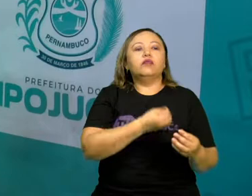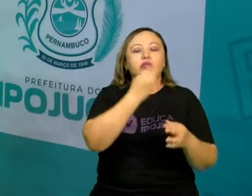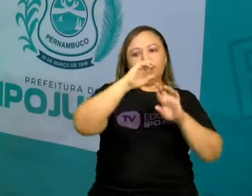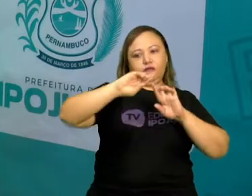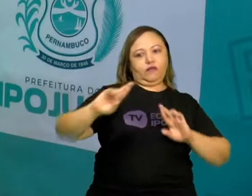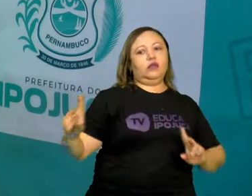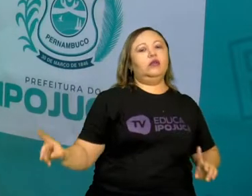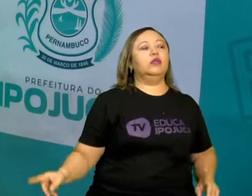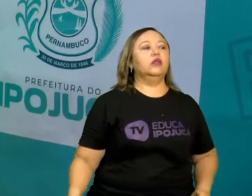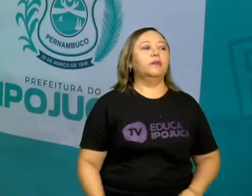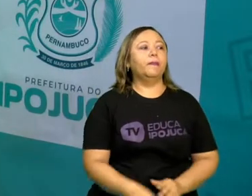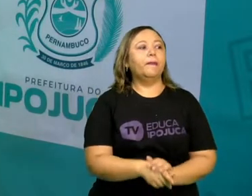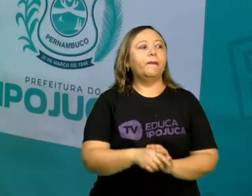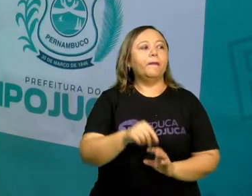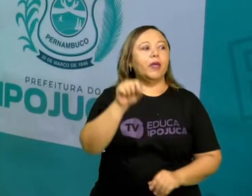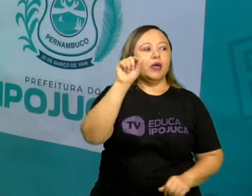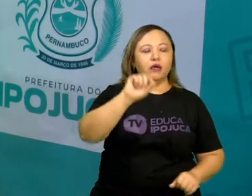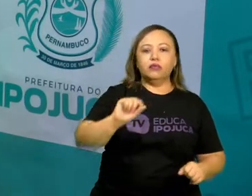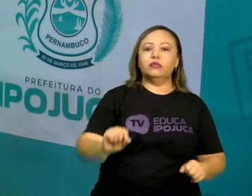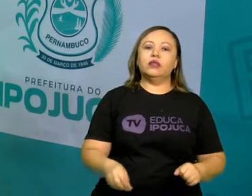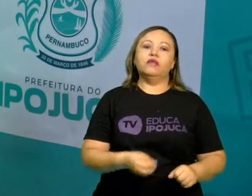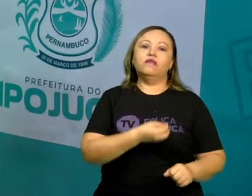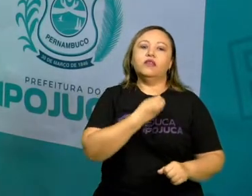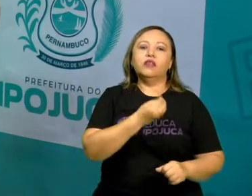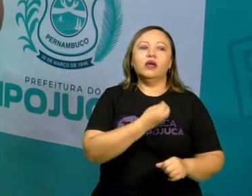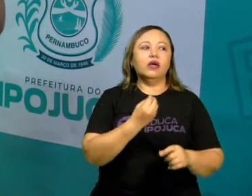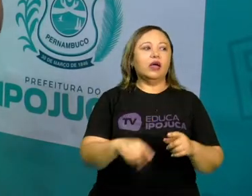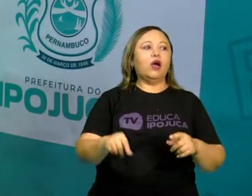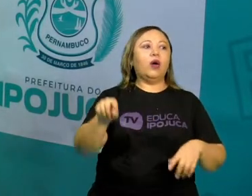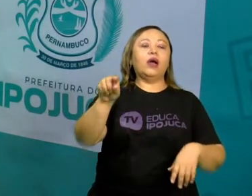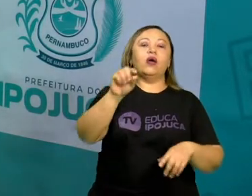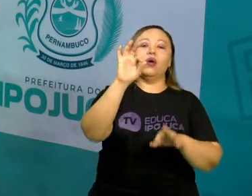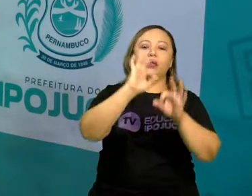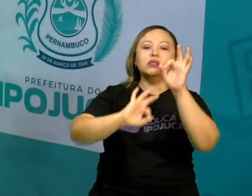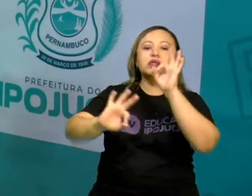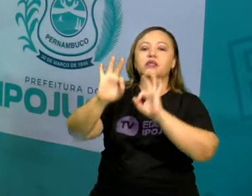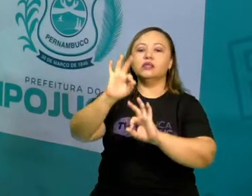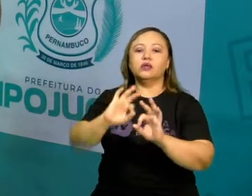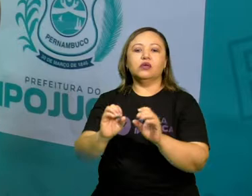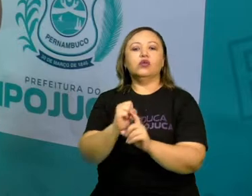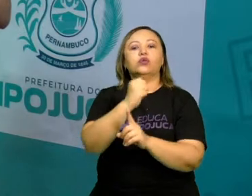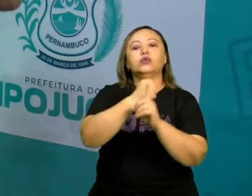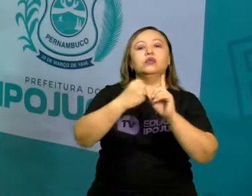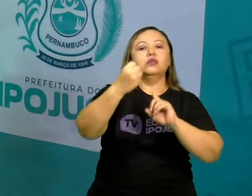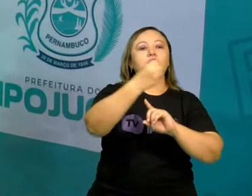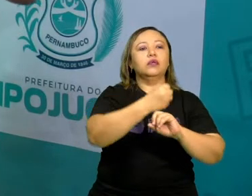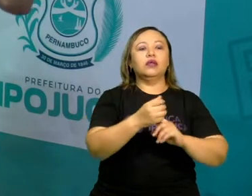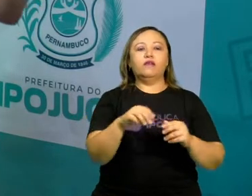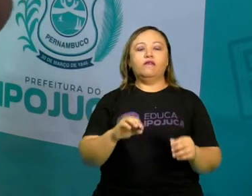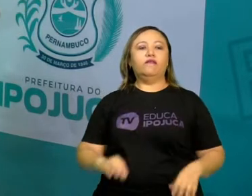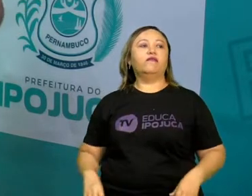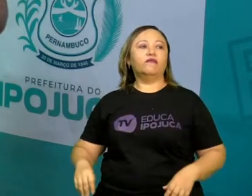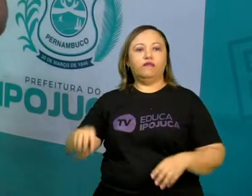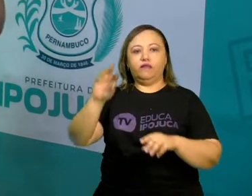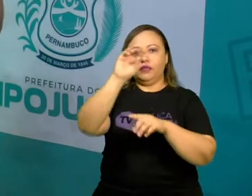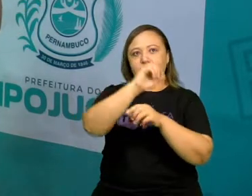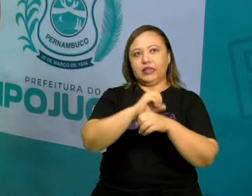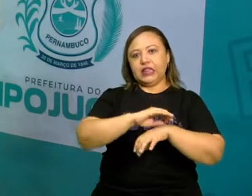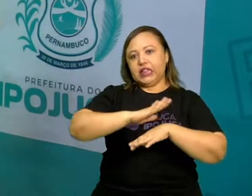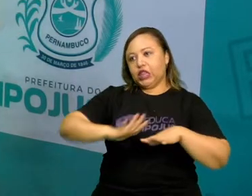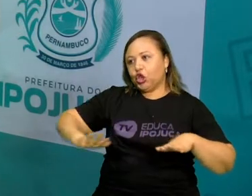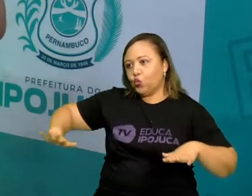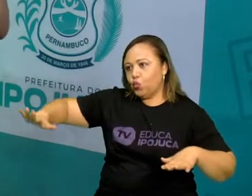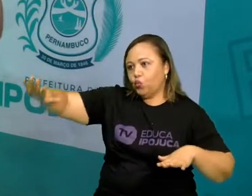né? Indispensável para a sobrevivência da sociedade, a organização social está presente em várias esferas